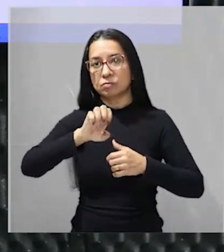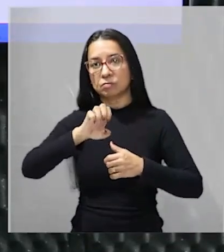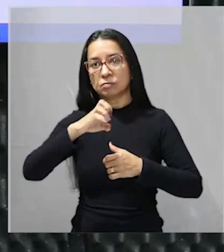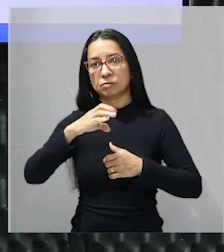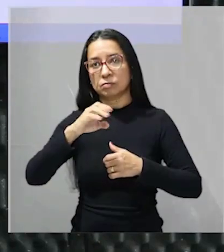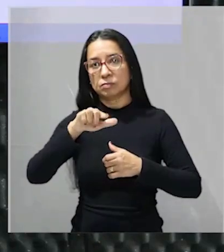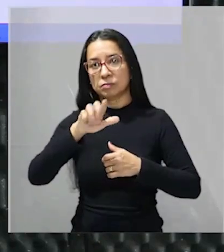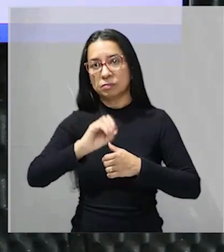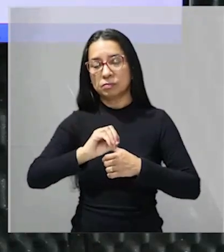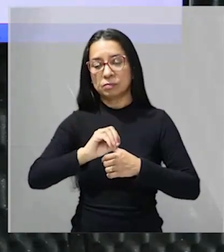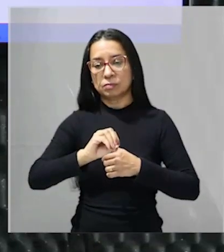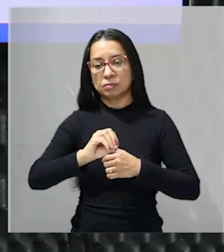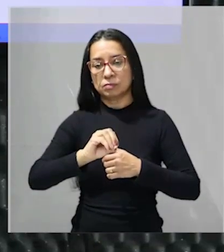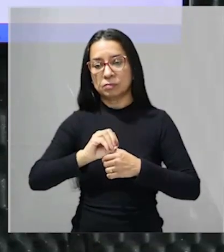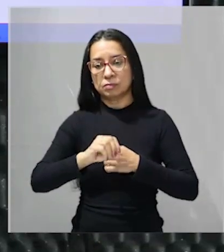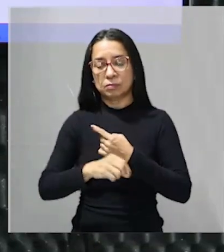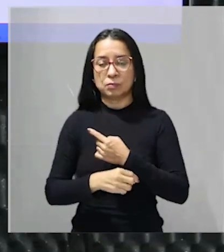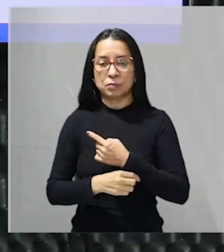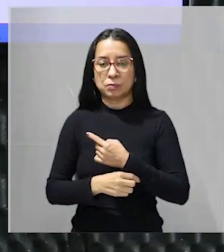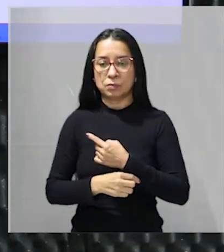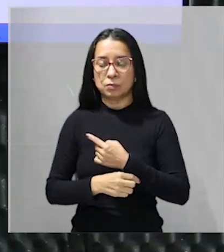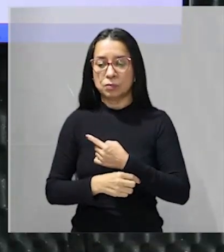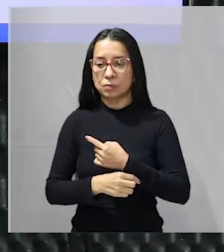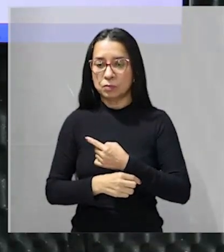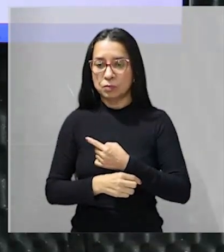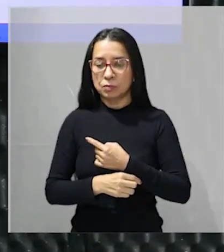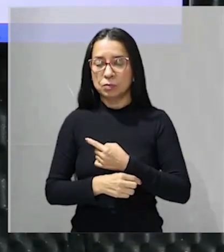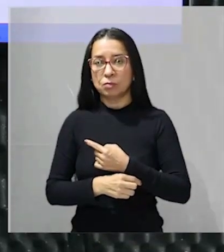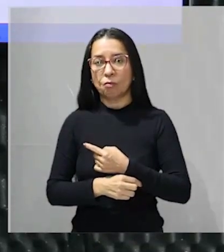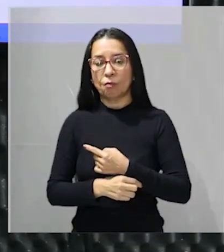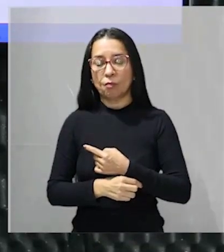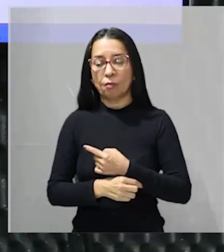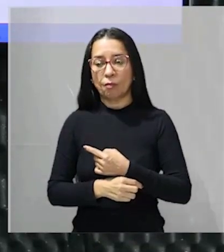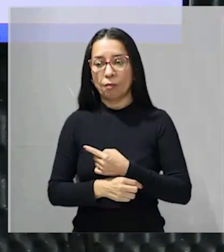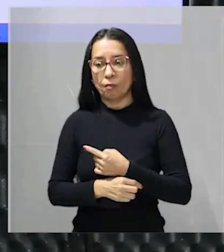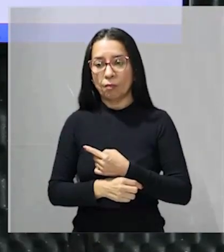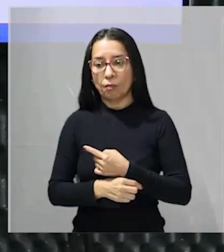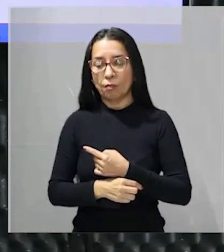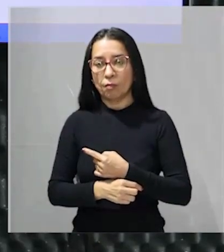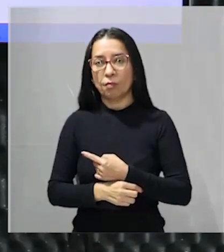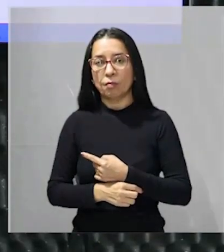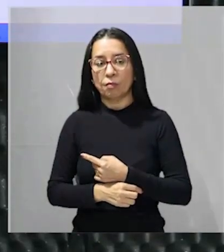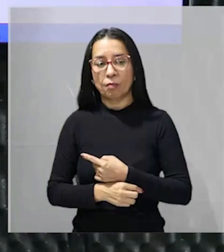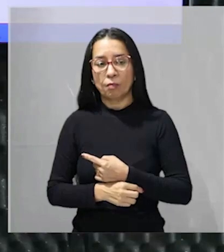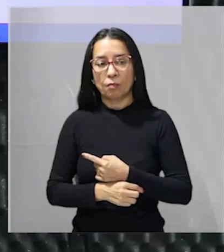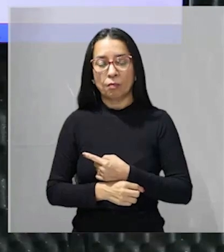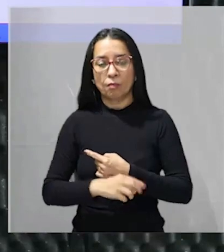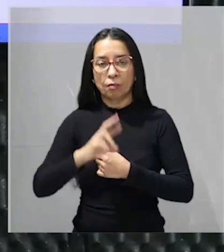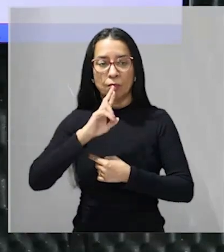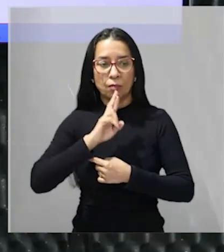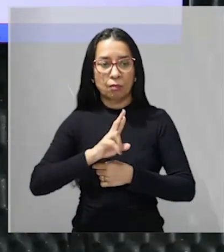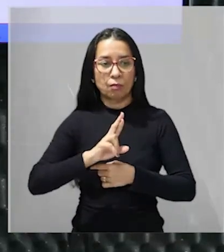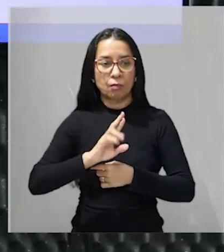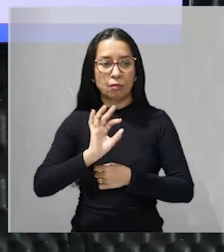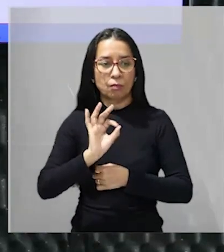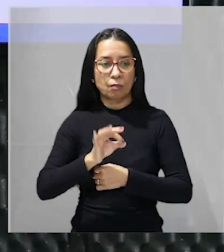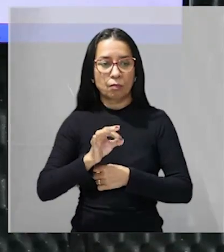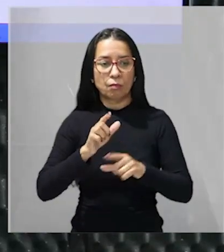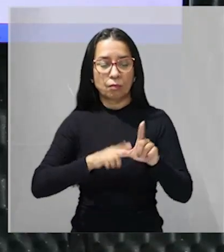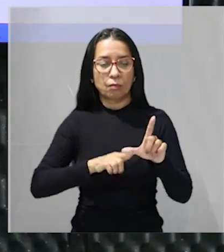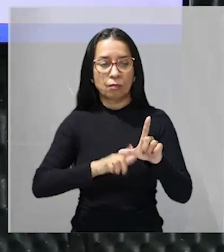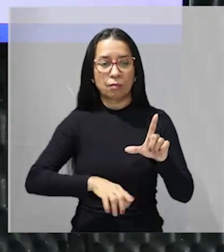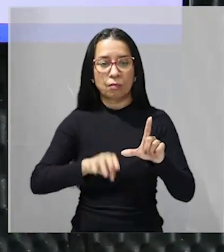tropas da união ou seja norte e dos estados escravocratas do sul que é uma lei de caráter separatista